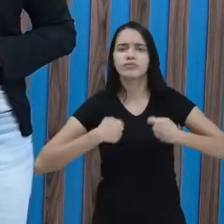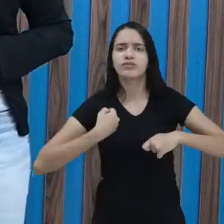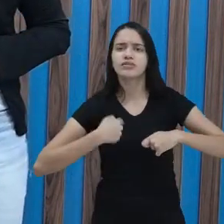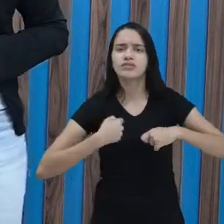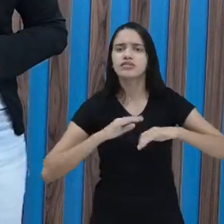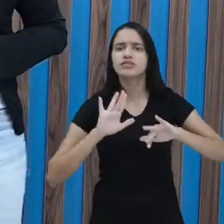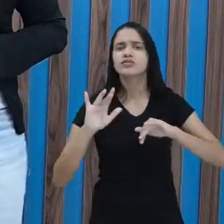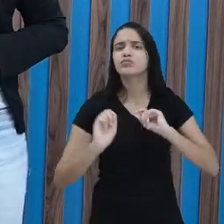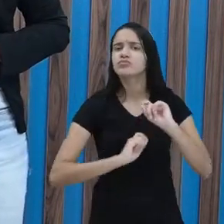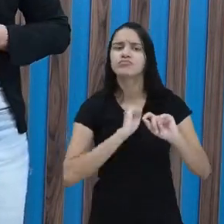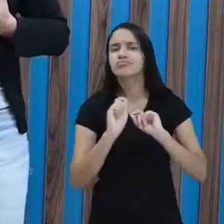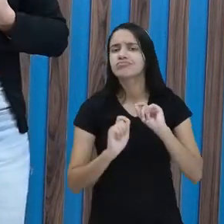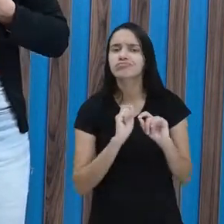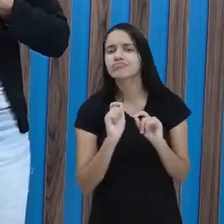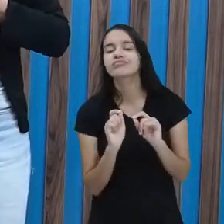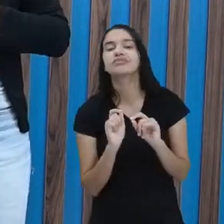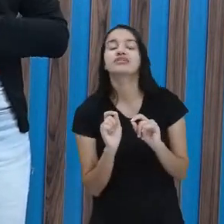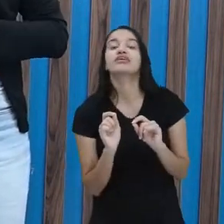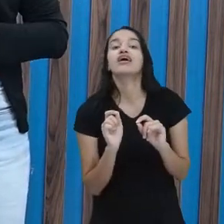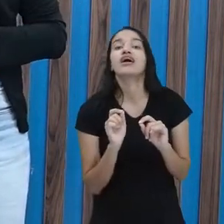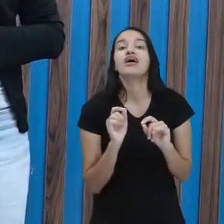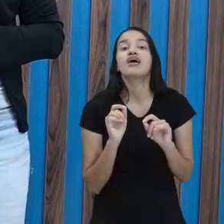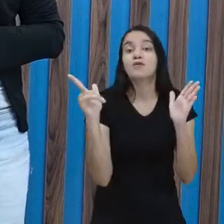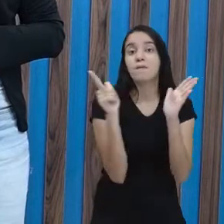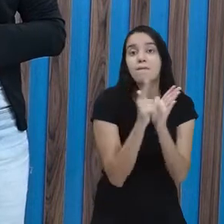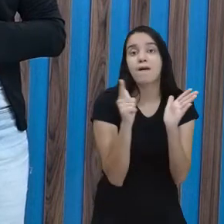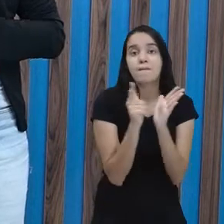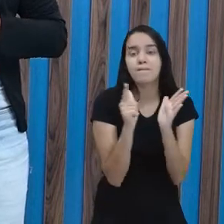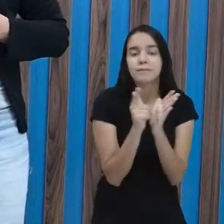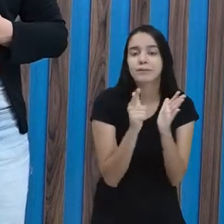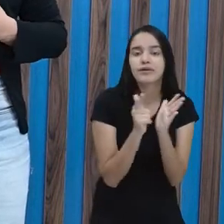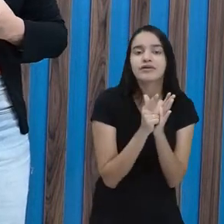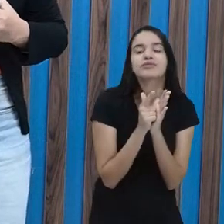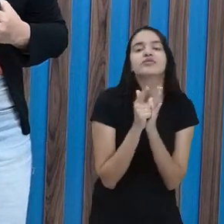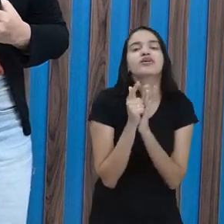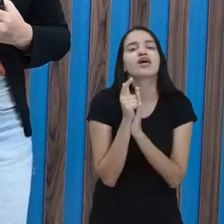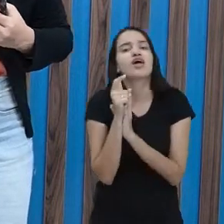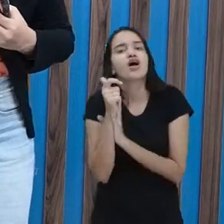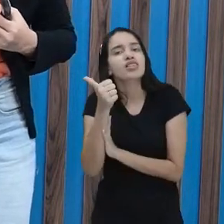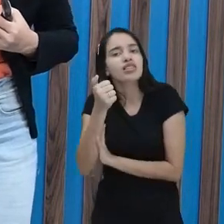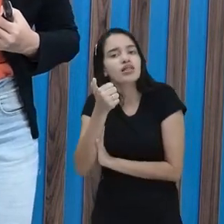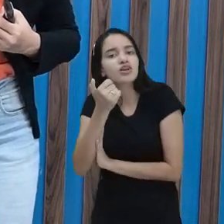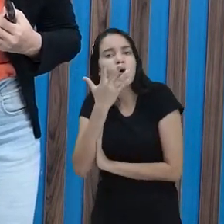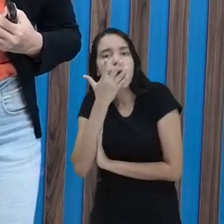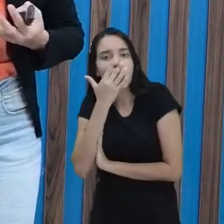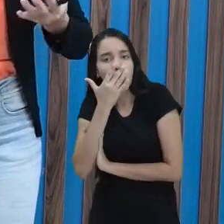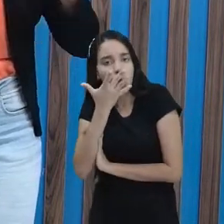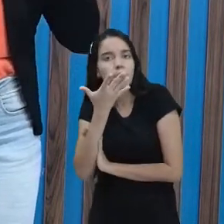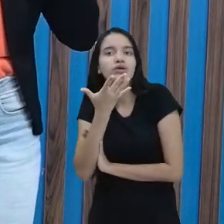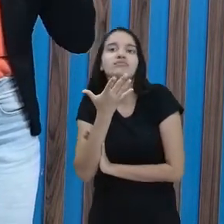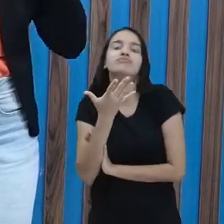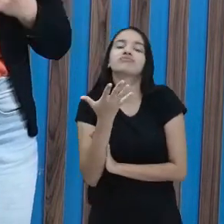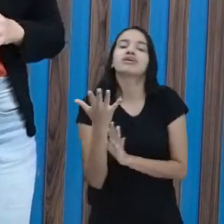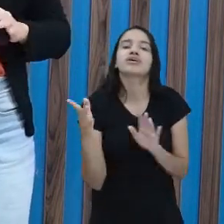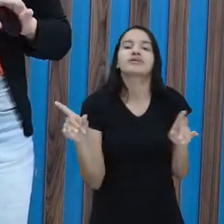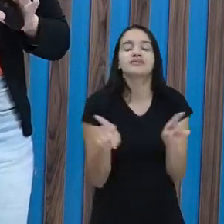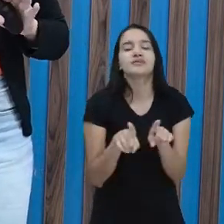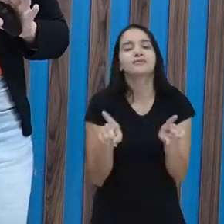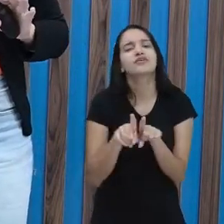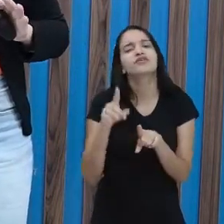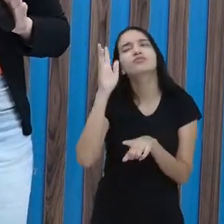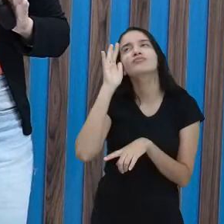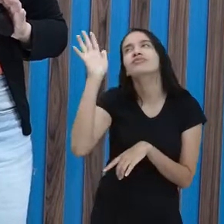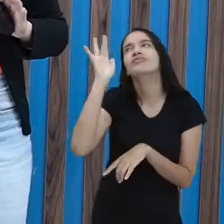fazer um acróstico? Precisamos de um papel, precisamos de canetinhas coloridas e o que mais a sua